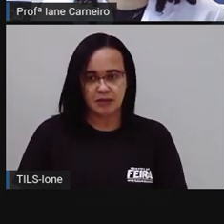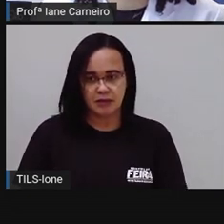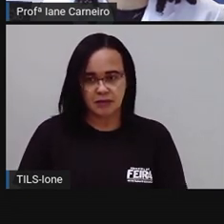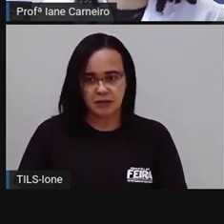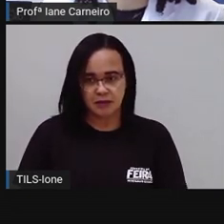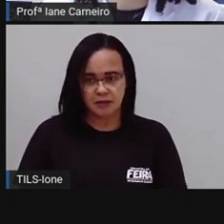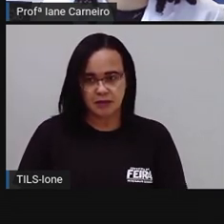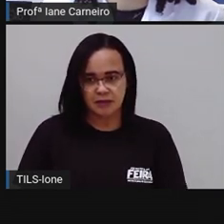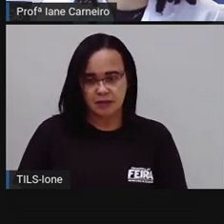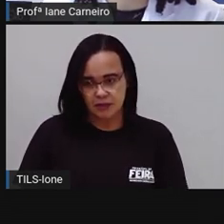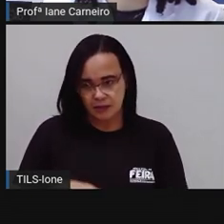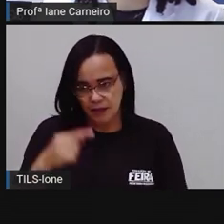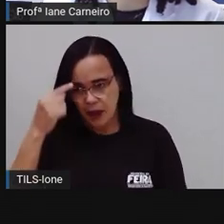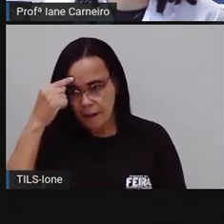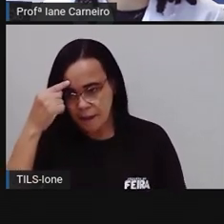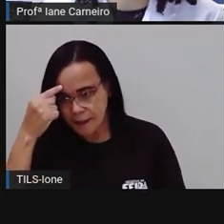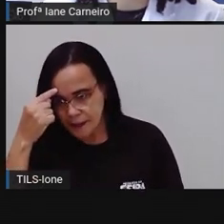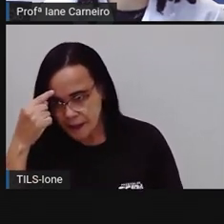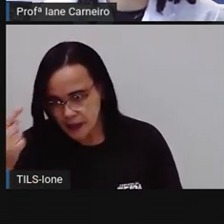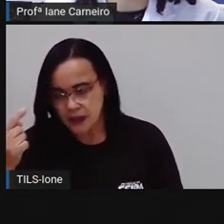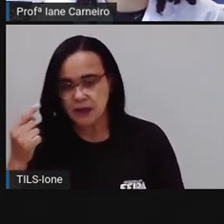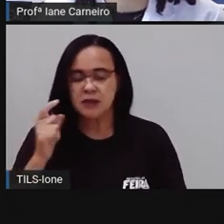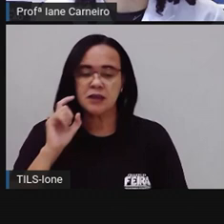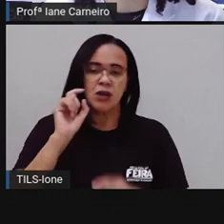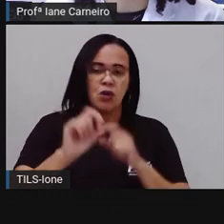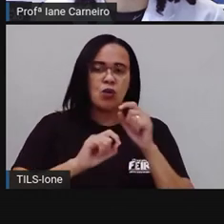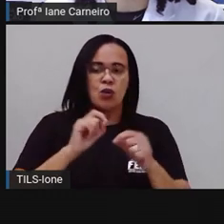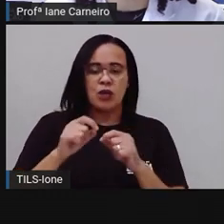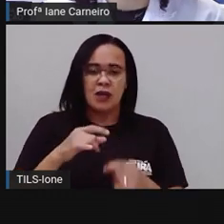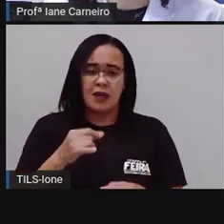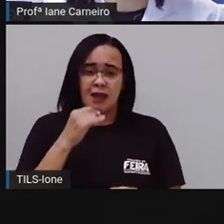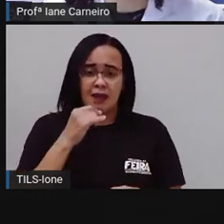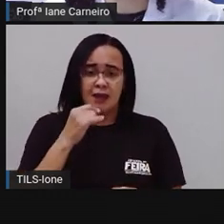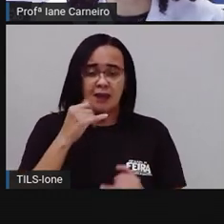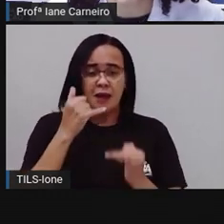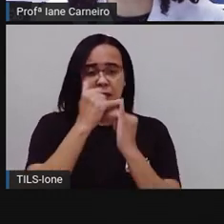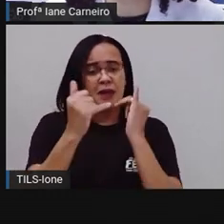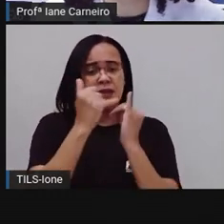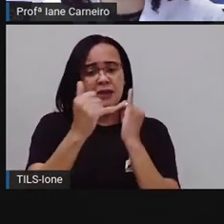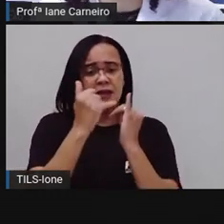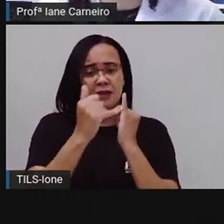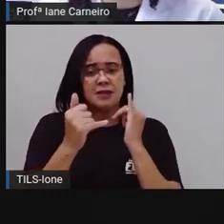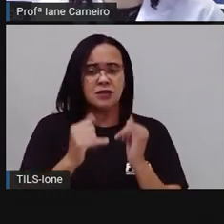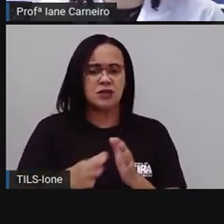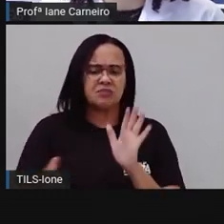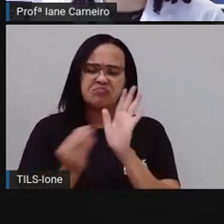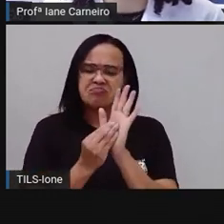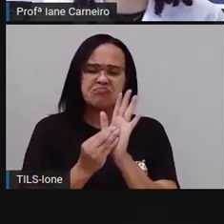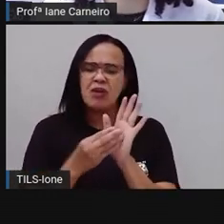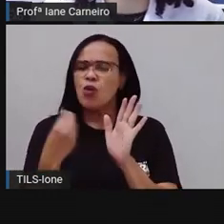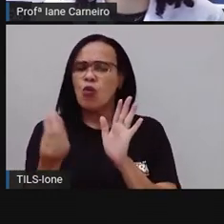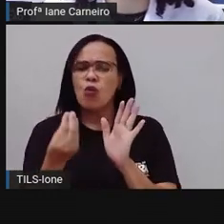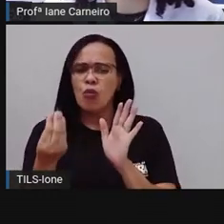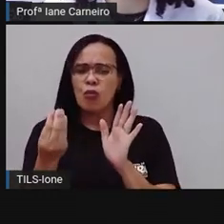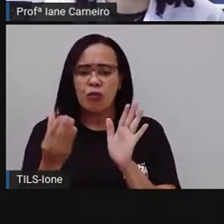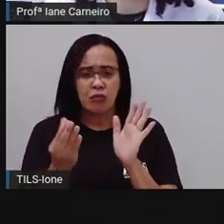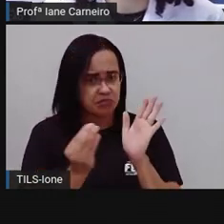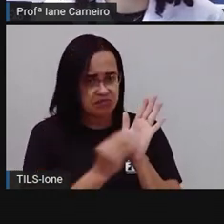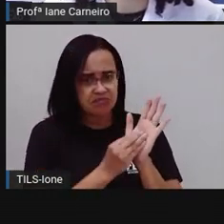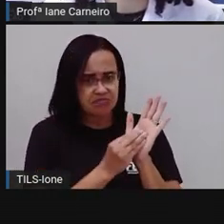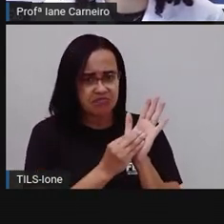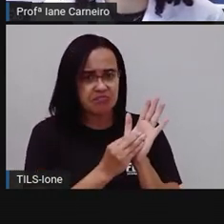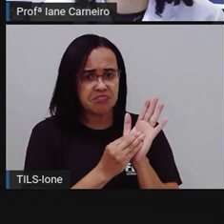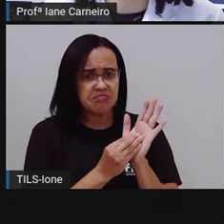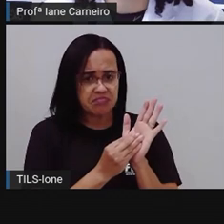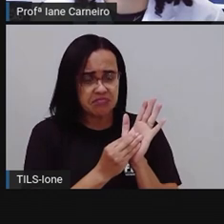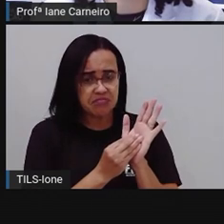Vamos pensar que nessa garrafinha aqui, ó, tem meio litro. Então, aqui, como é que a gente registra meio litro? A